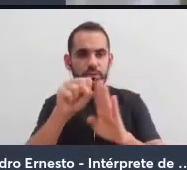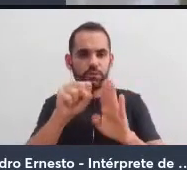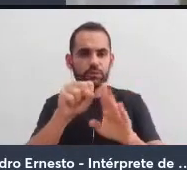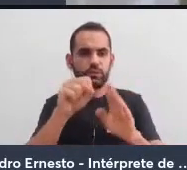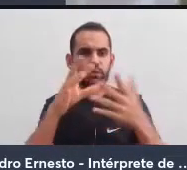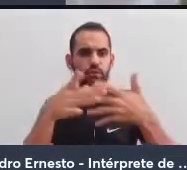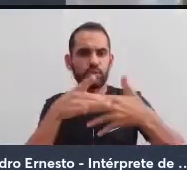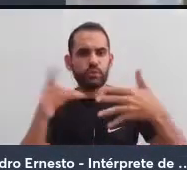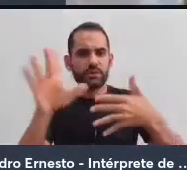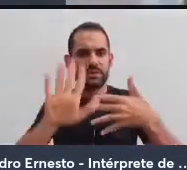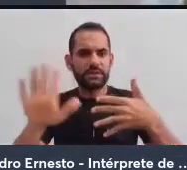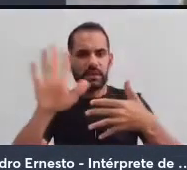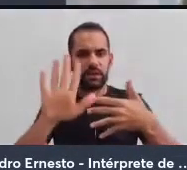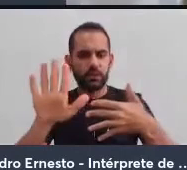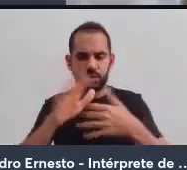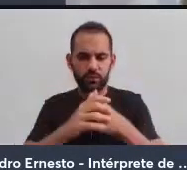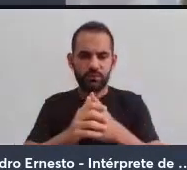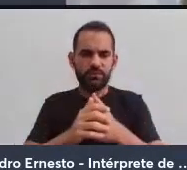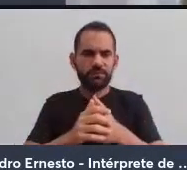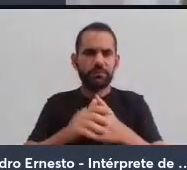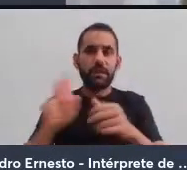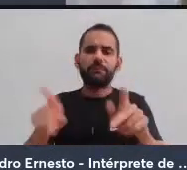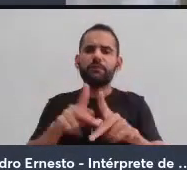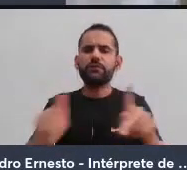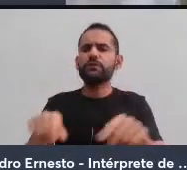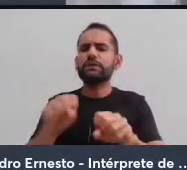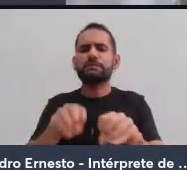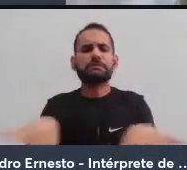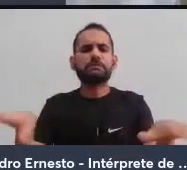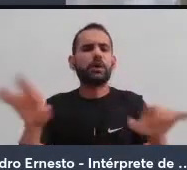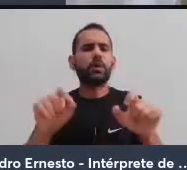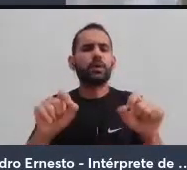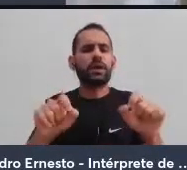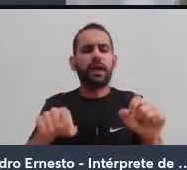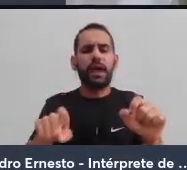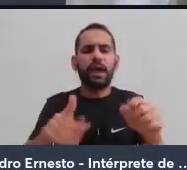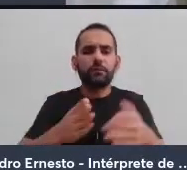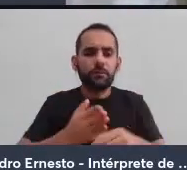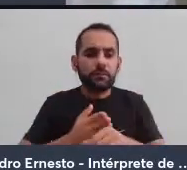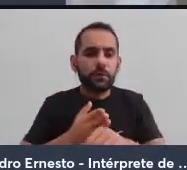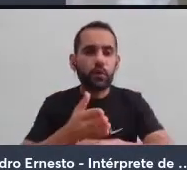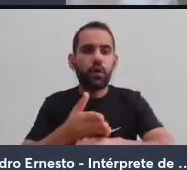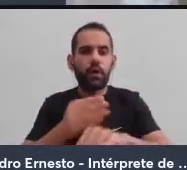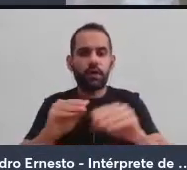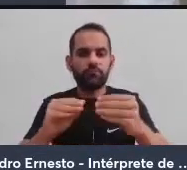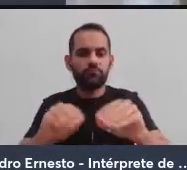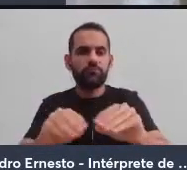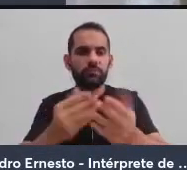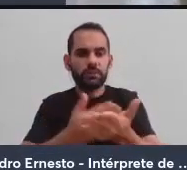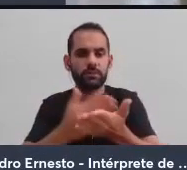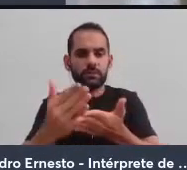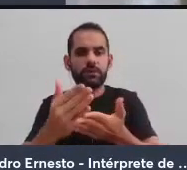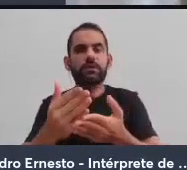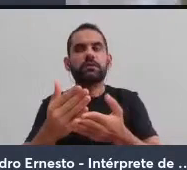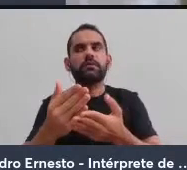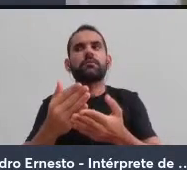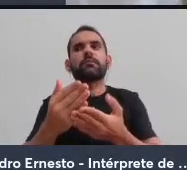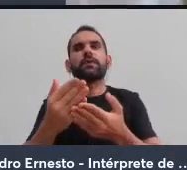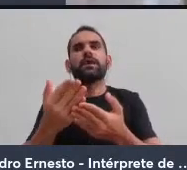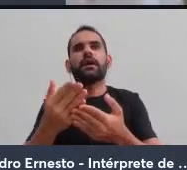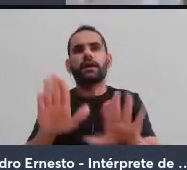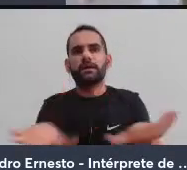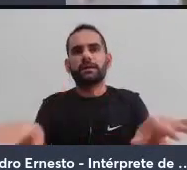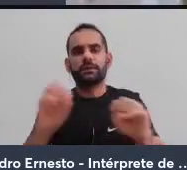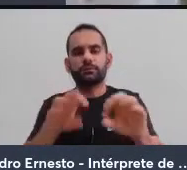seja, a professora, o que a professora primária faz é inserir as crianças, cada criança, em um sistema de